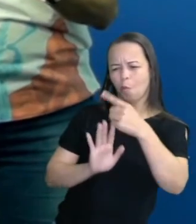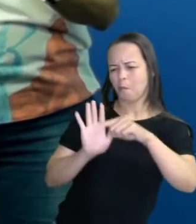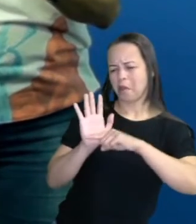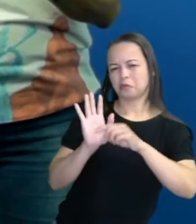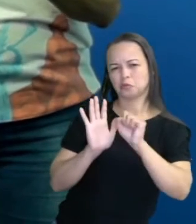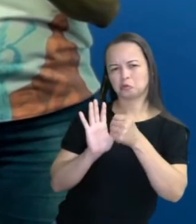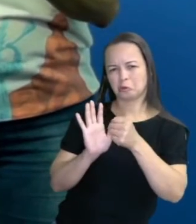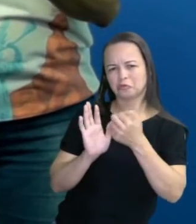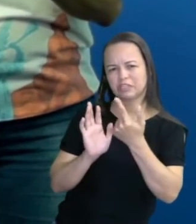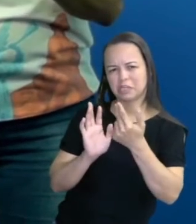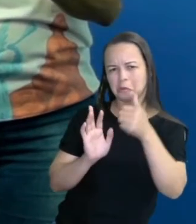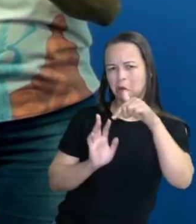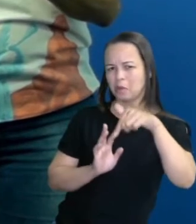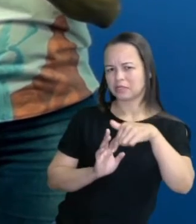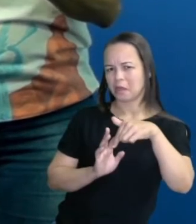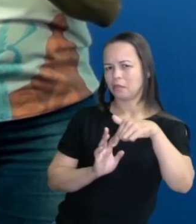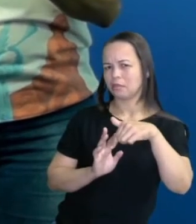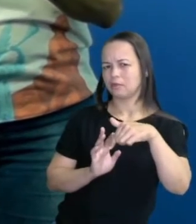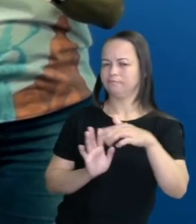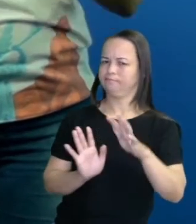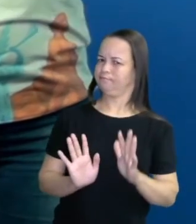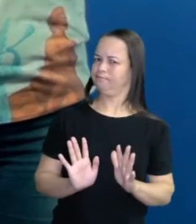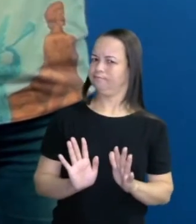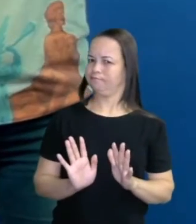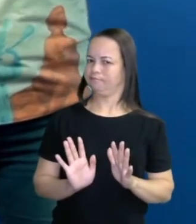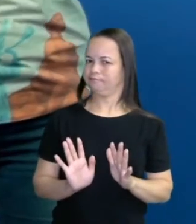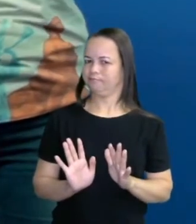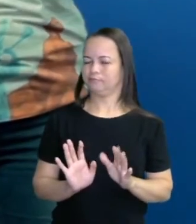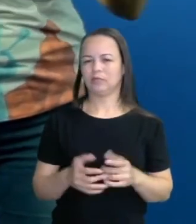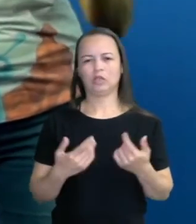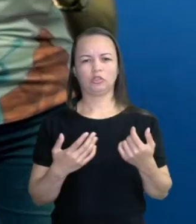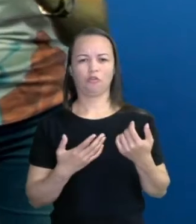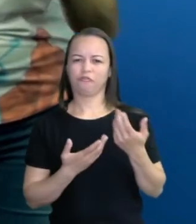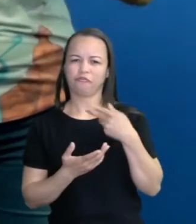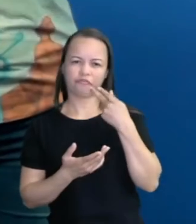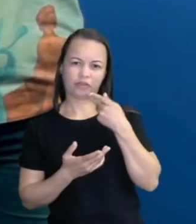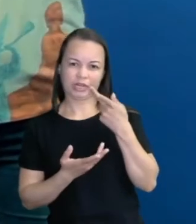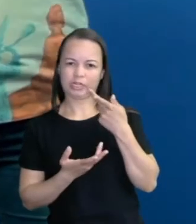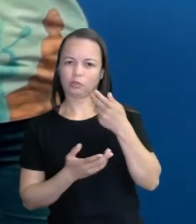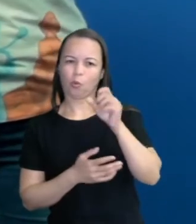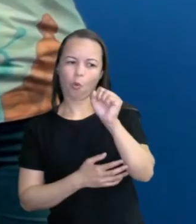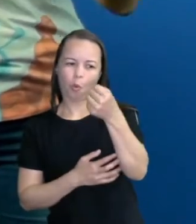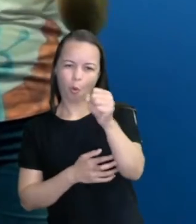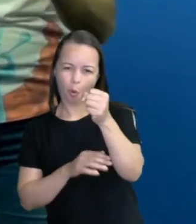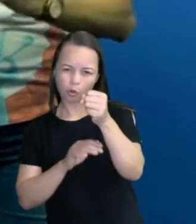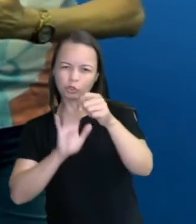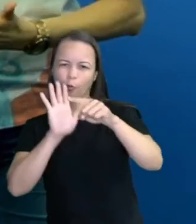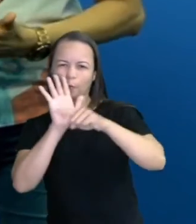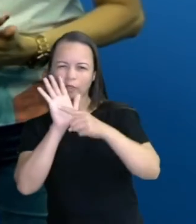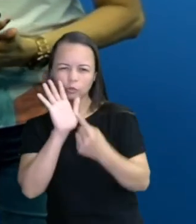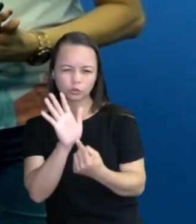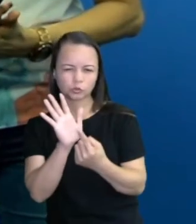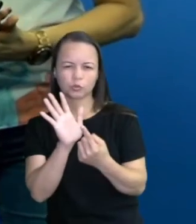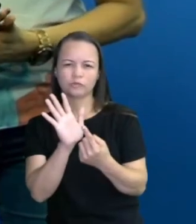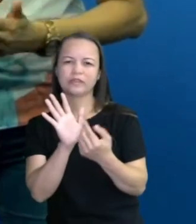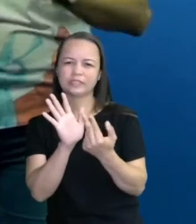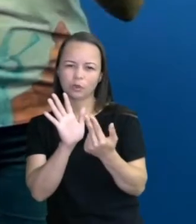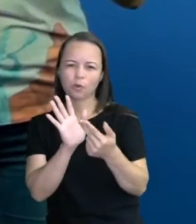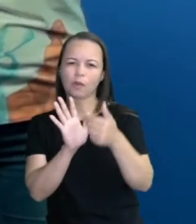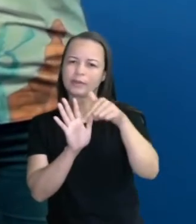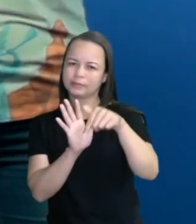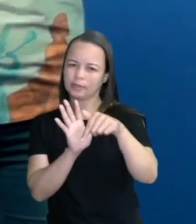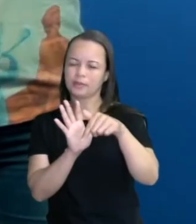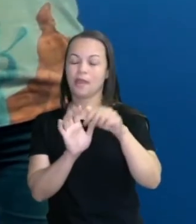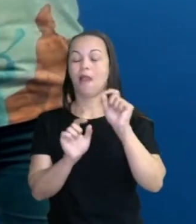7. Opa! Eu não estou fazendo 8 menos 1. 8 menos 1 vai me dar 7, sim.